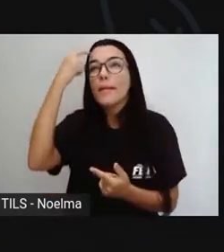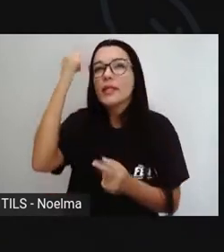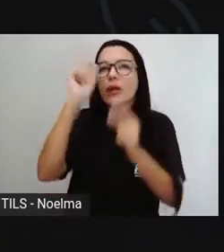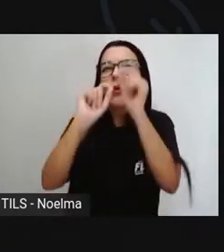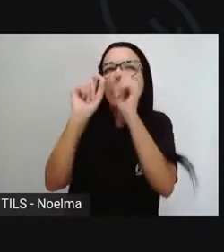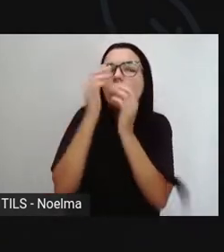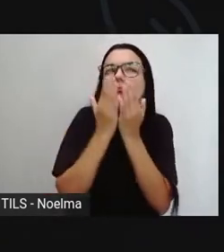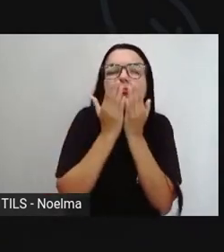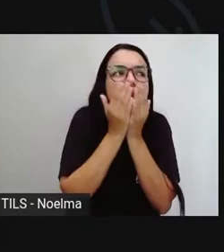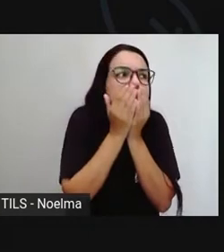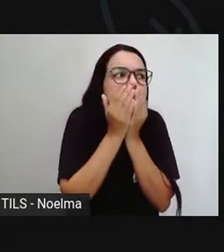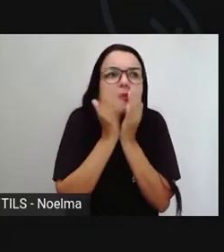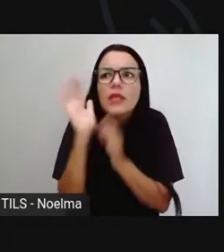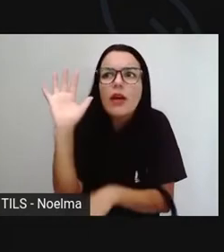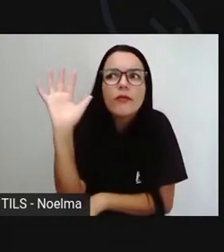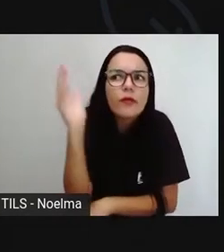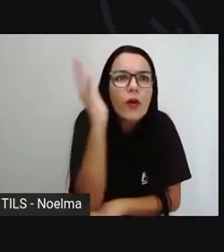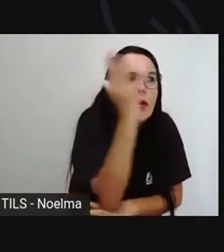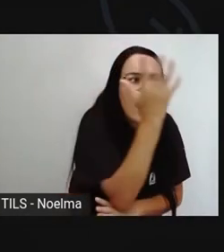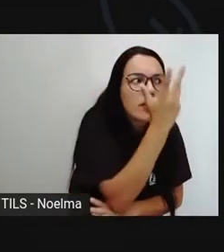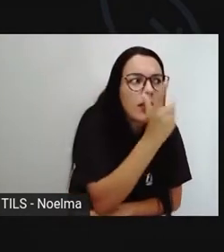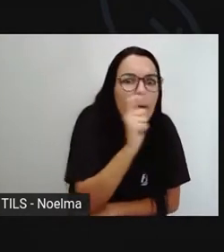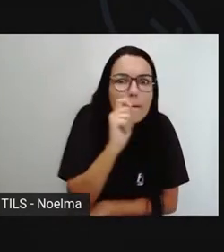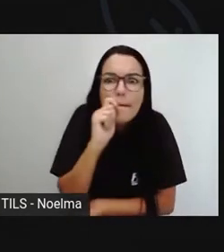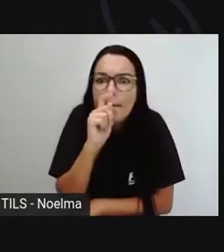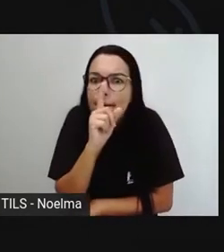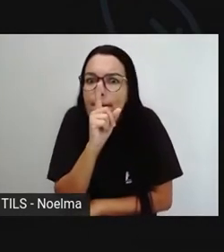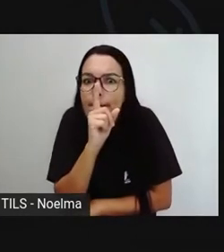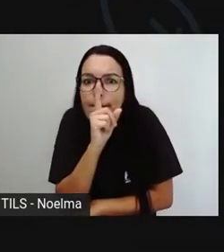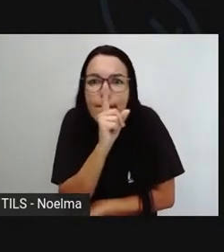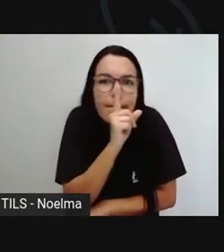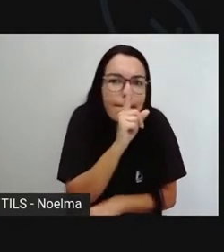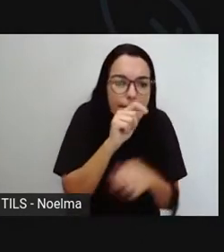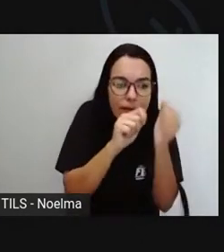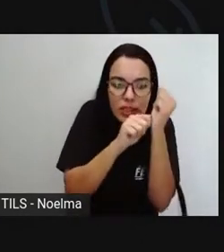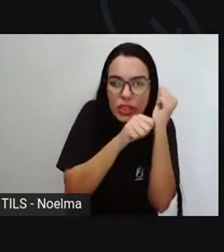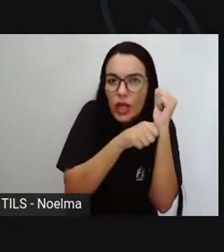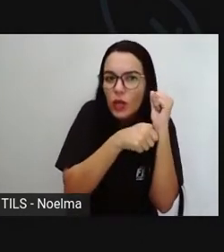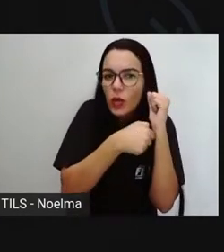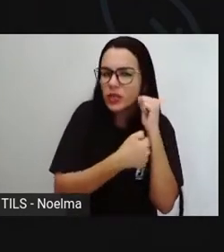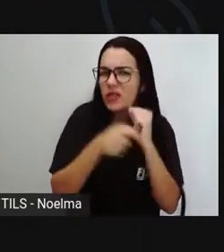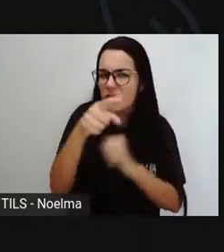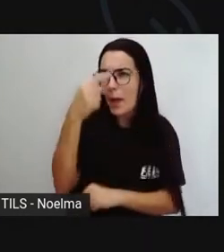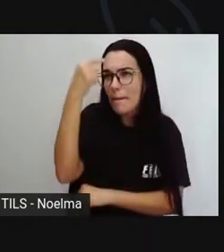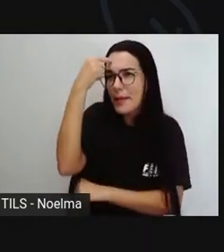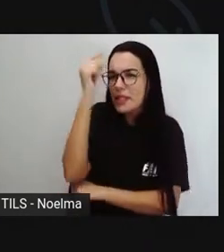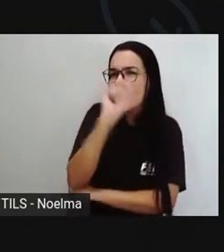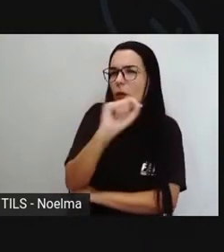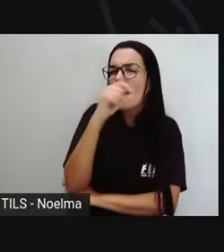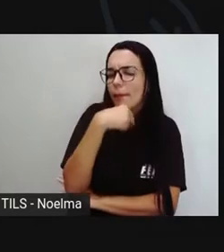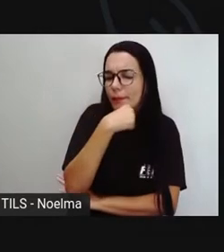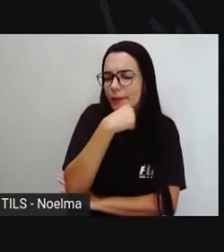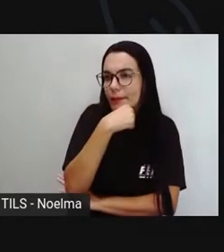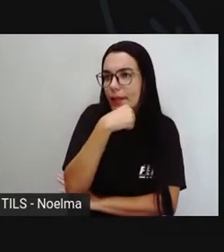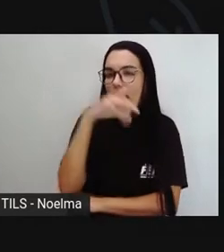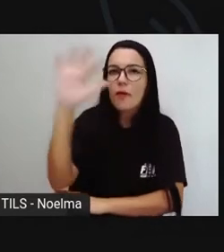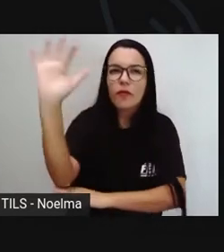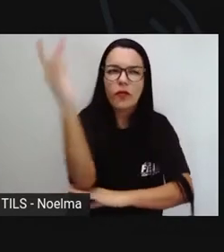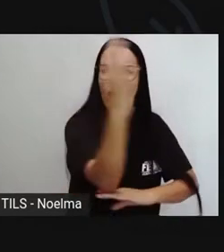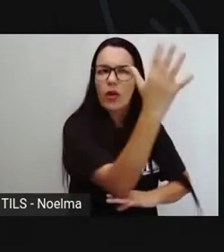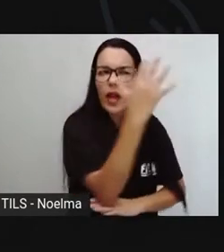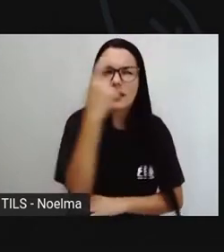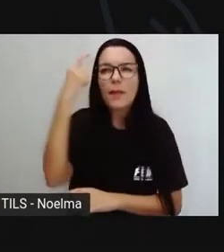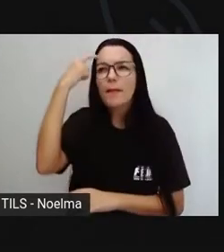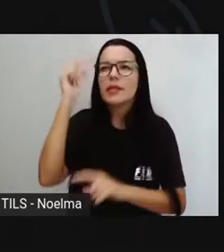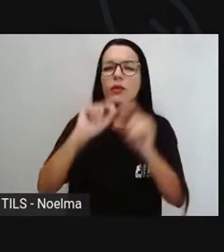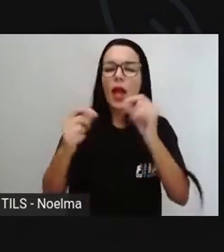sobre o que vocês acham que esse livro vai contar, vai falar? Quando a gente pensa em floresta, gente imagina logo aí